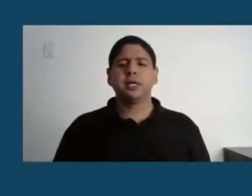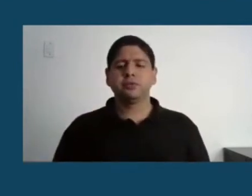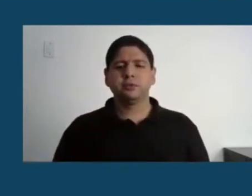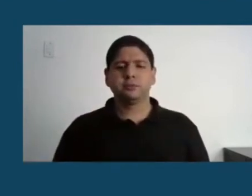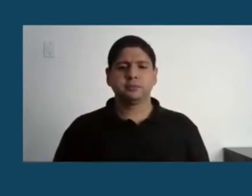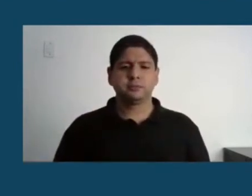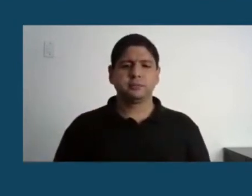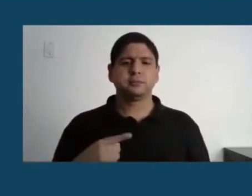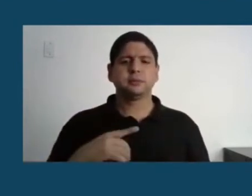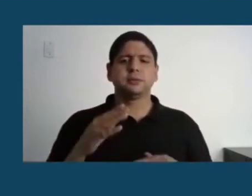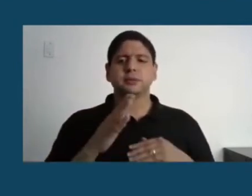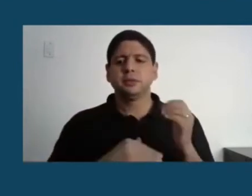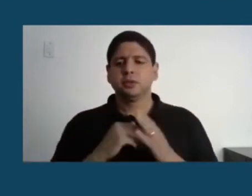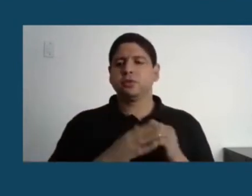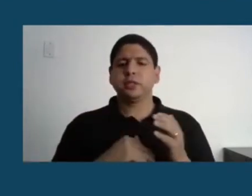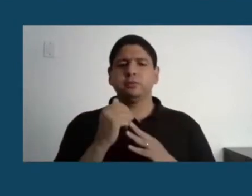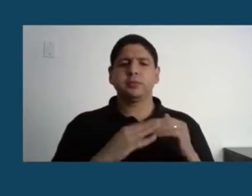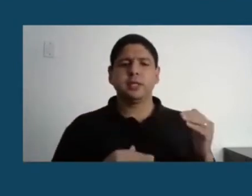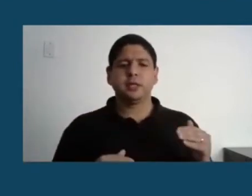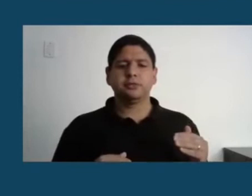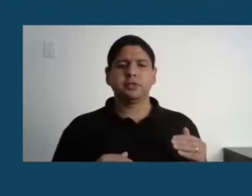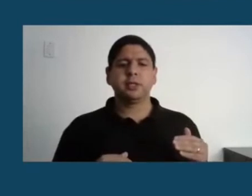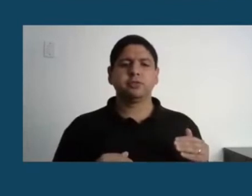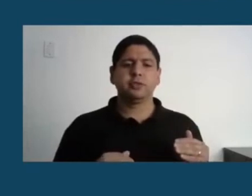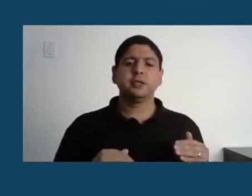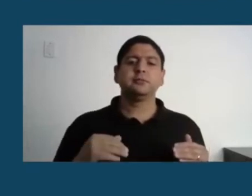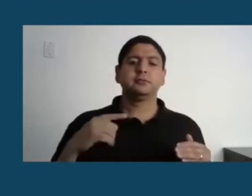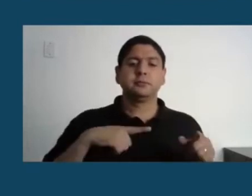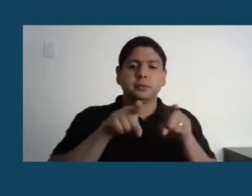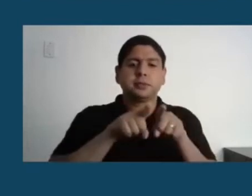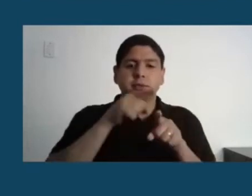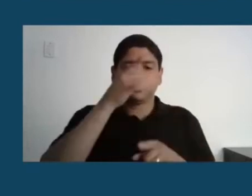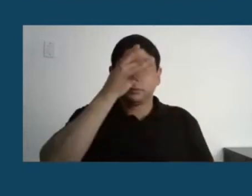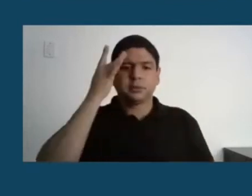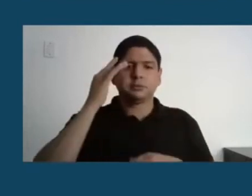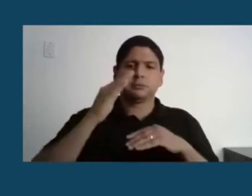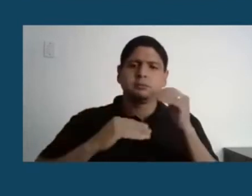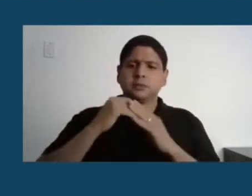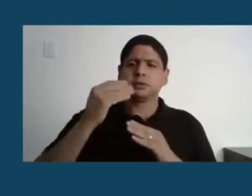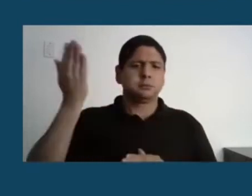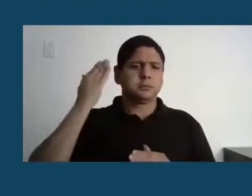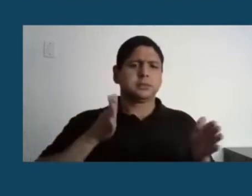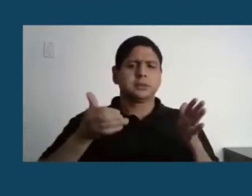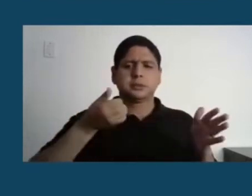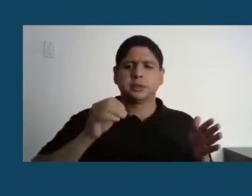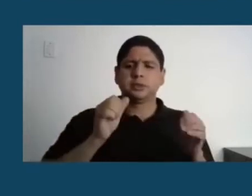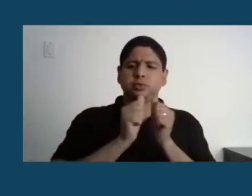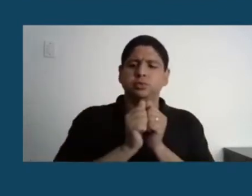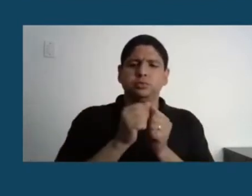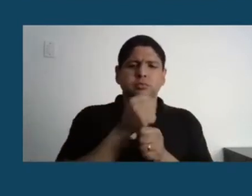instalada para isso, no momento, devido ao financiamento das últimas décadas, desde o final da década de 1970,